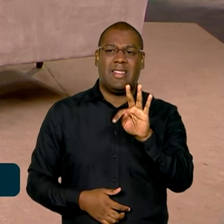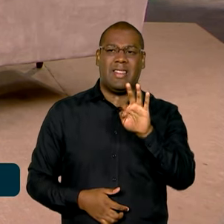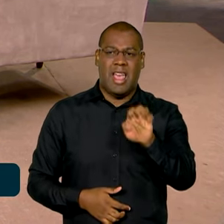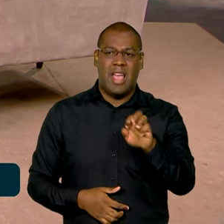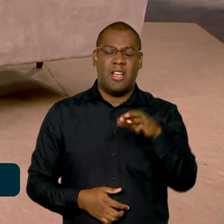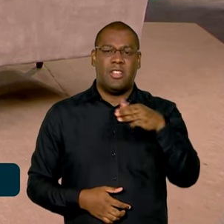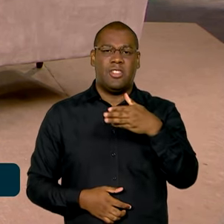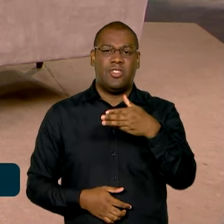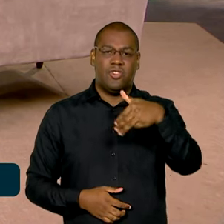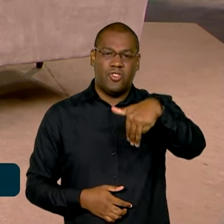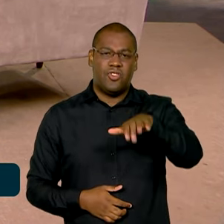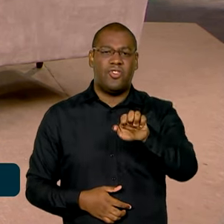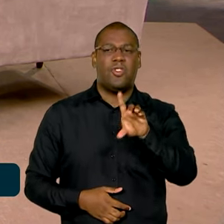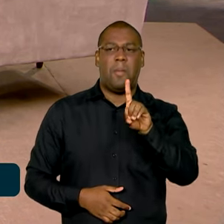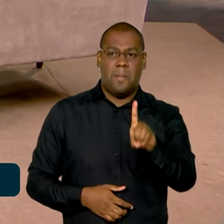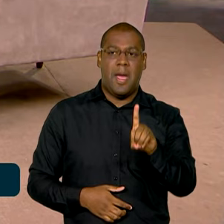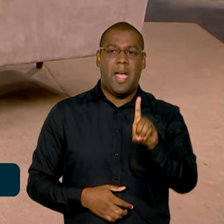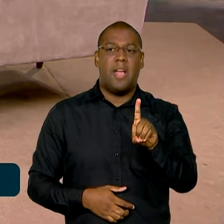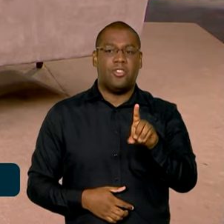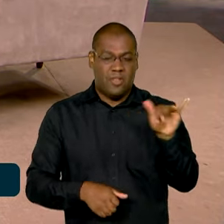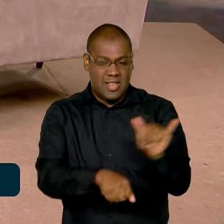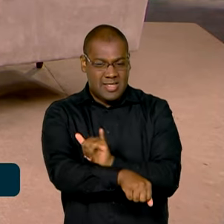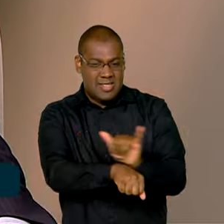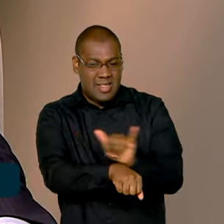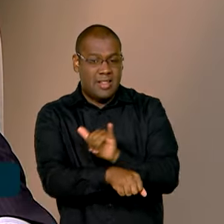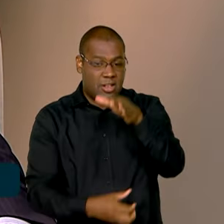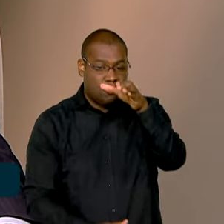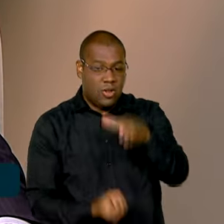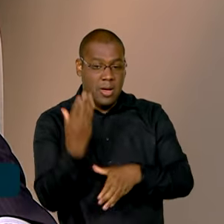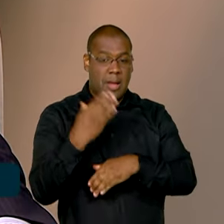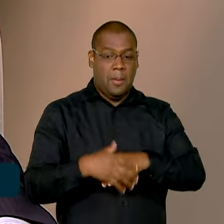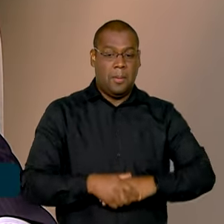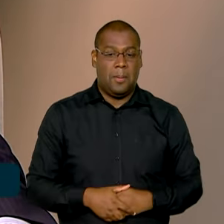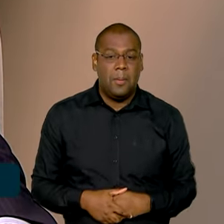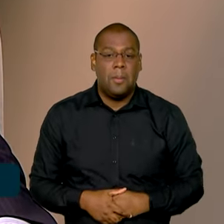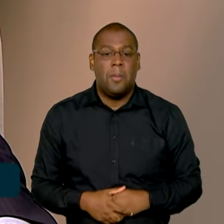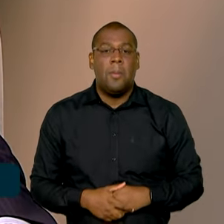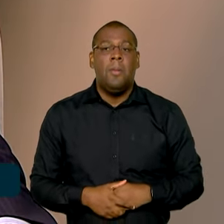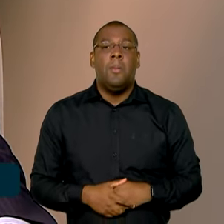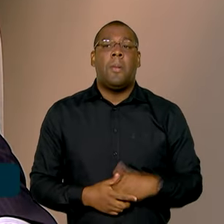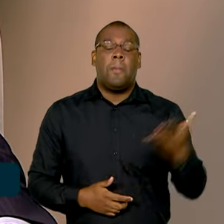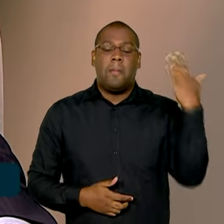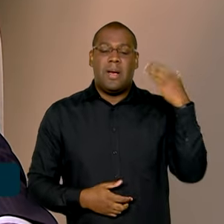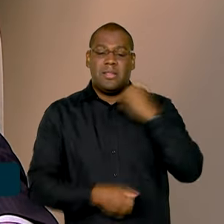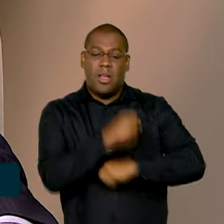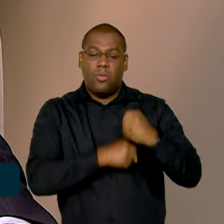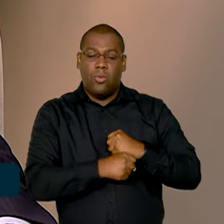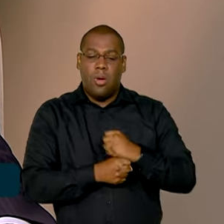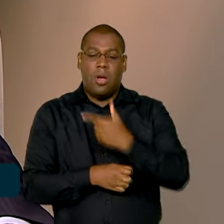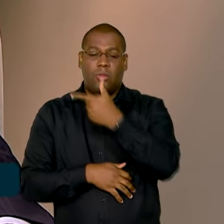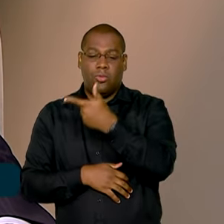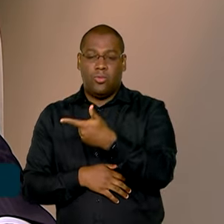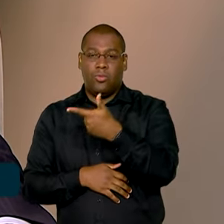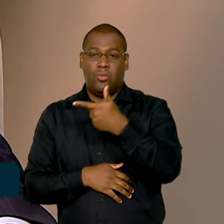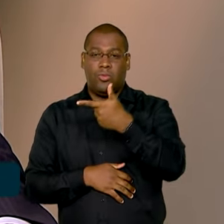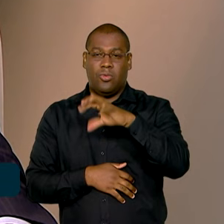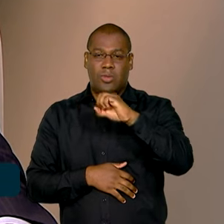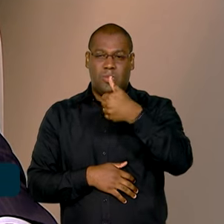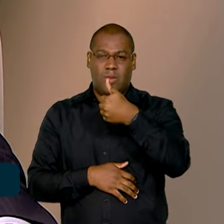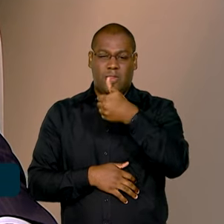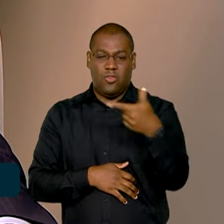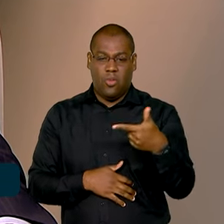o uso massivo dele foi ano passado na nossa gestão, mas ainda em 2012, mais de 10 anos atrás,